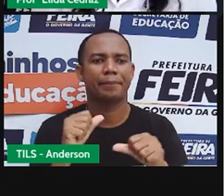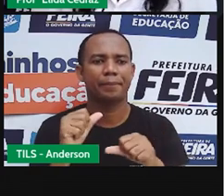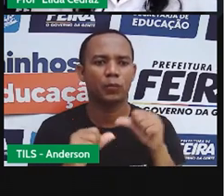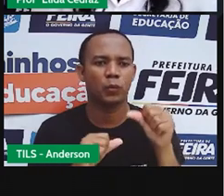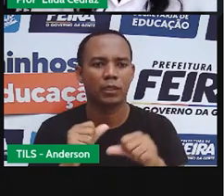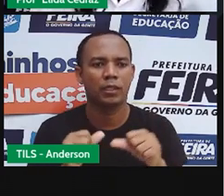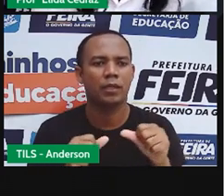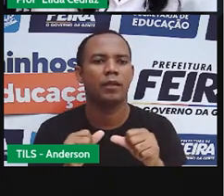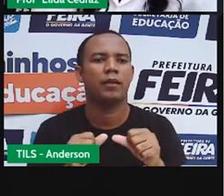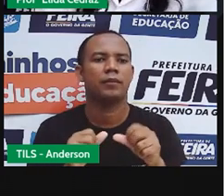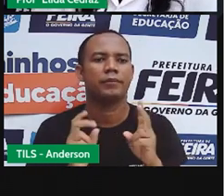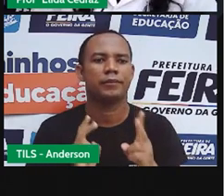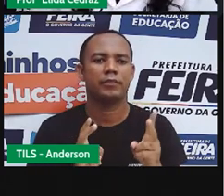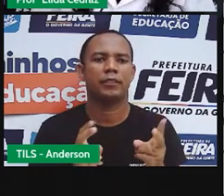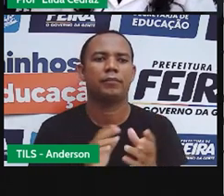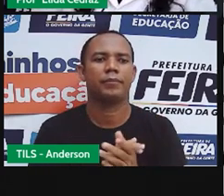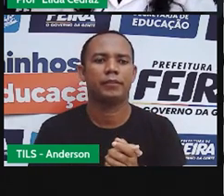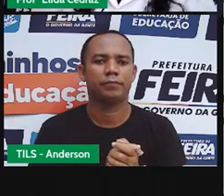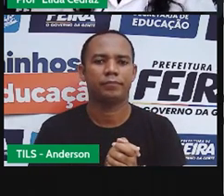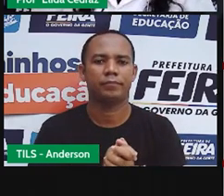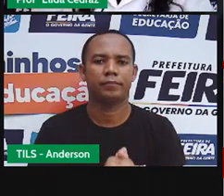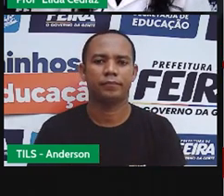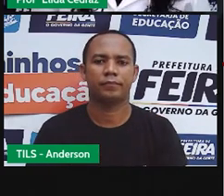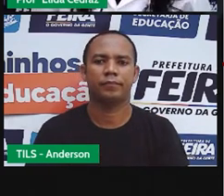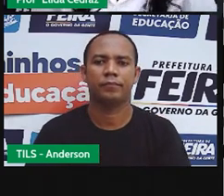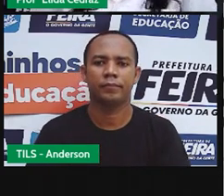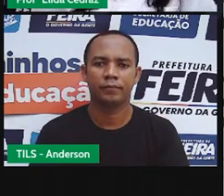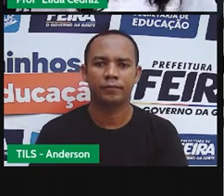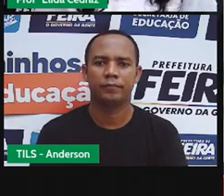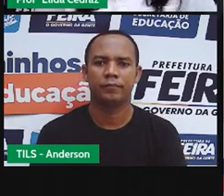retornar e renovar o protetor solar.